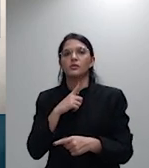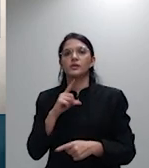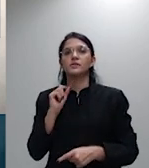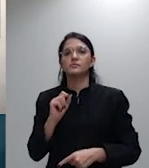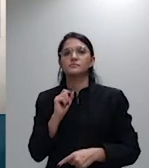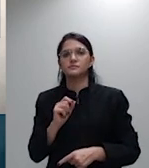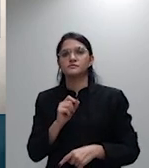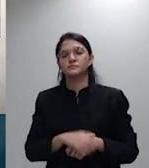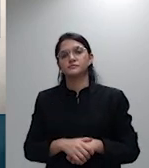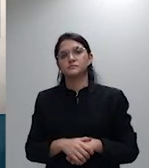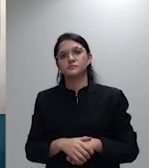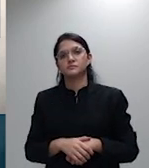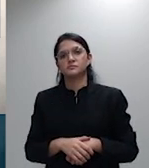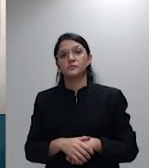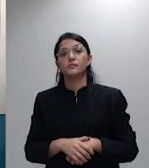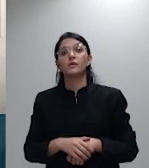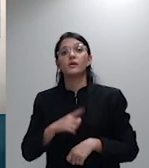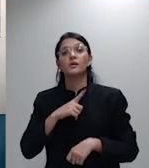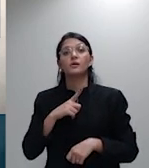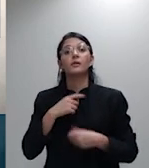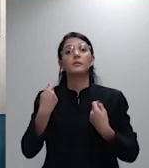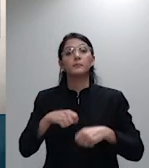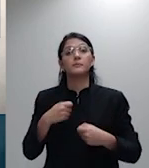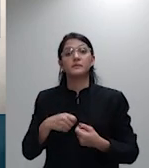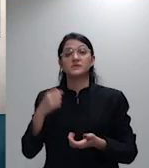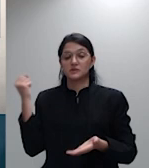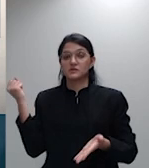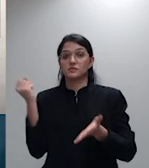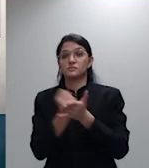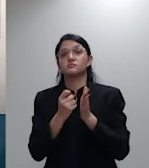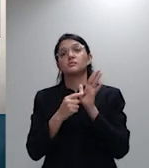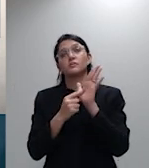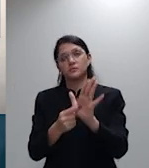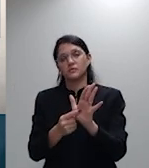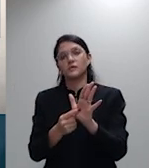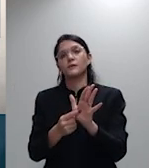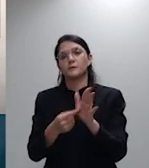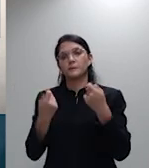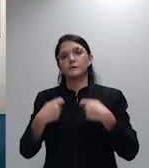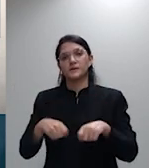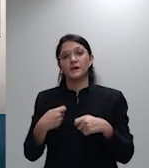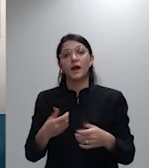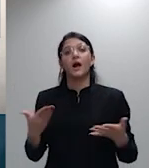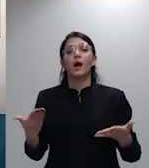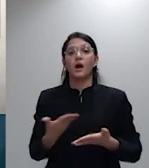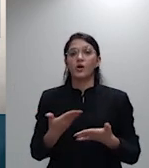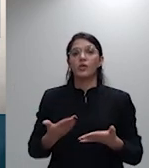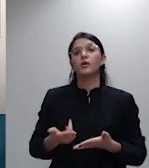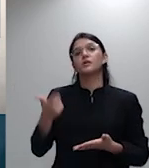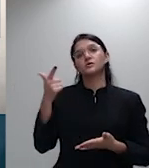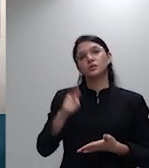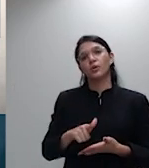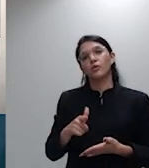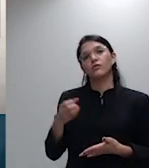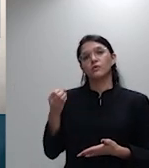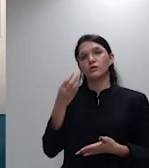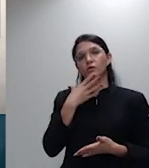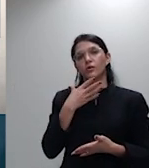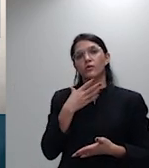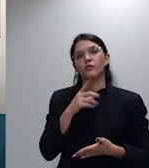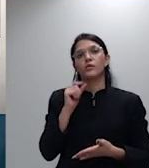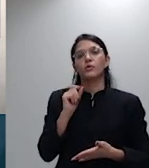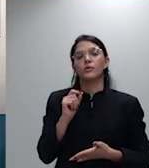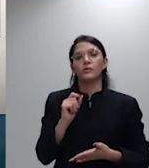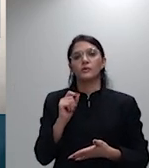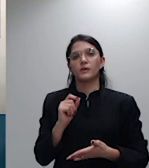autorização de registro seria novamente agora fazer uma nova revisão daquele cálculo que já teria sido